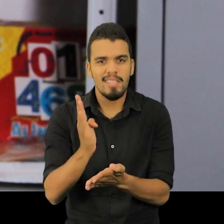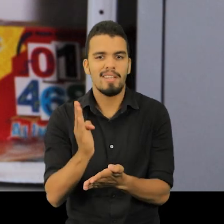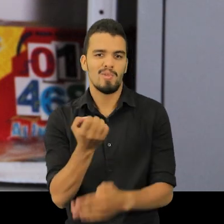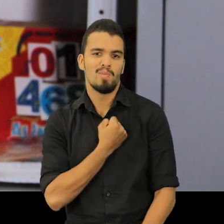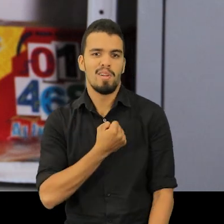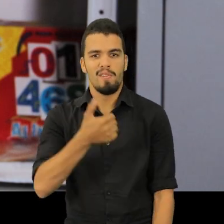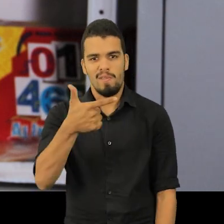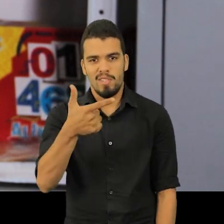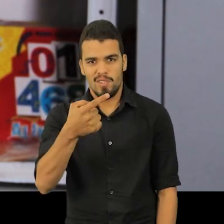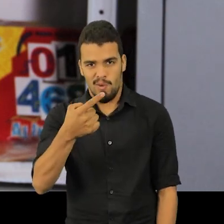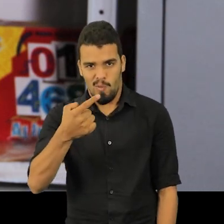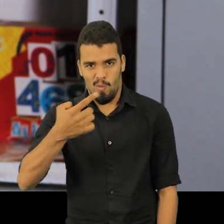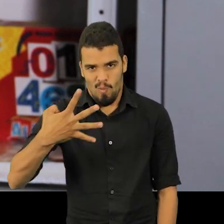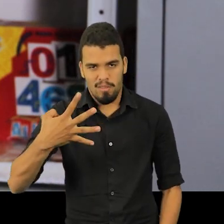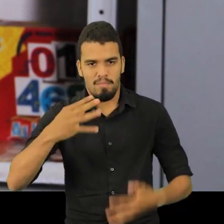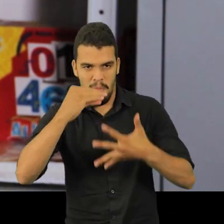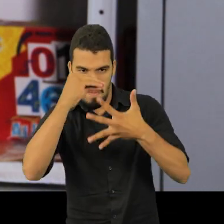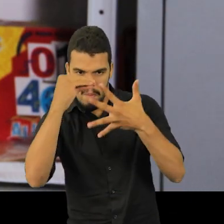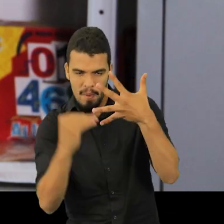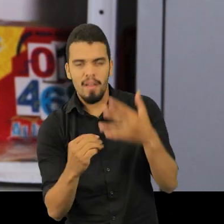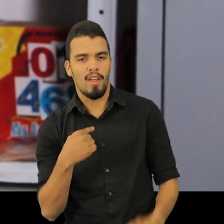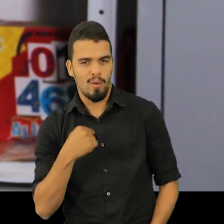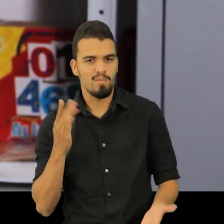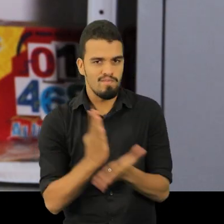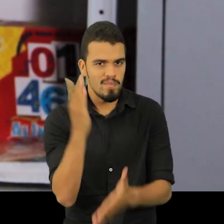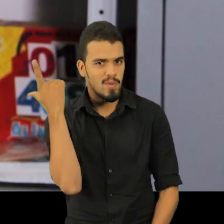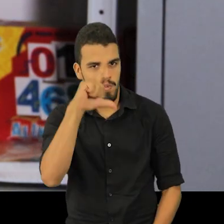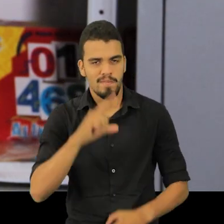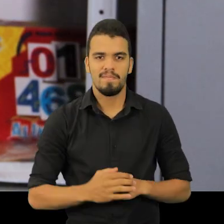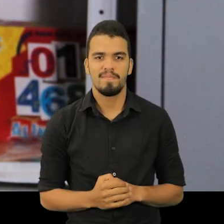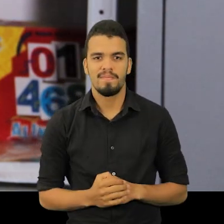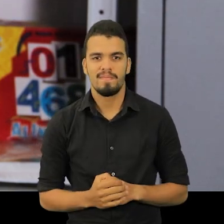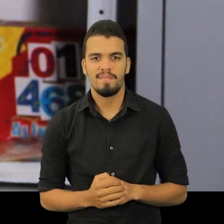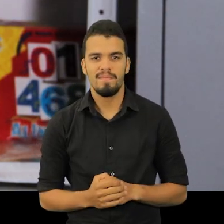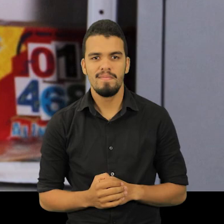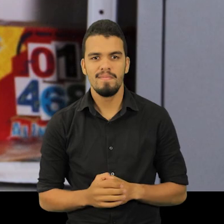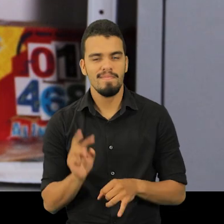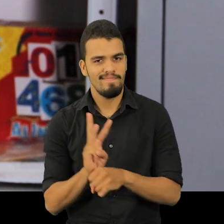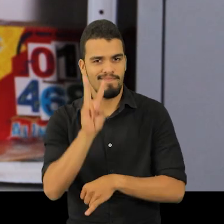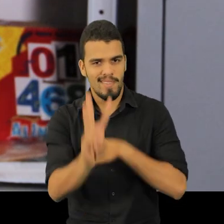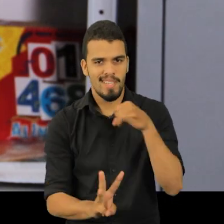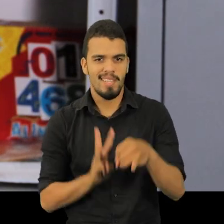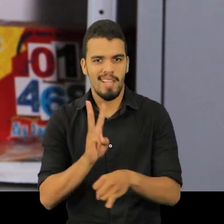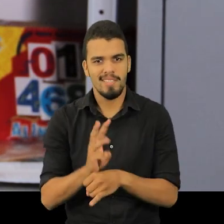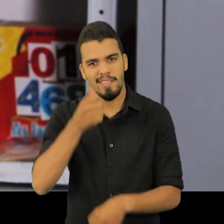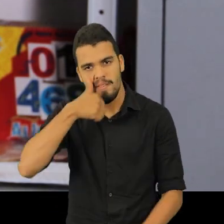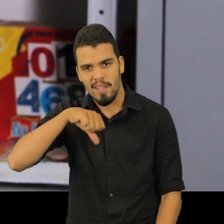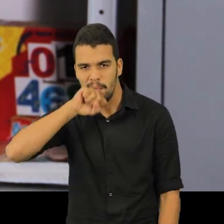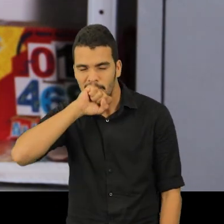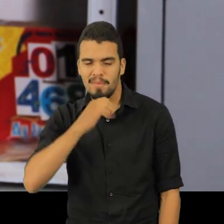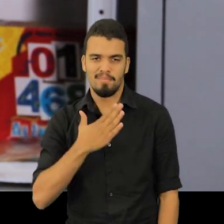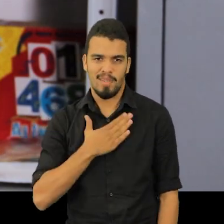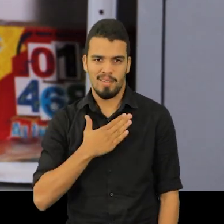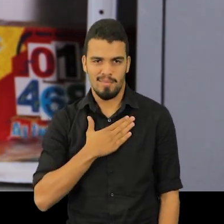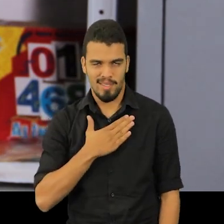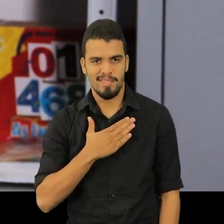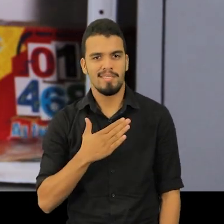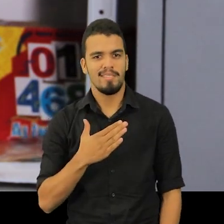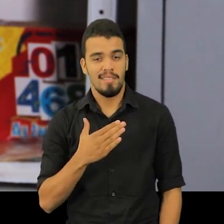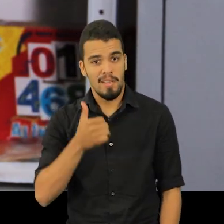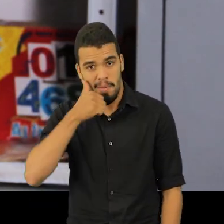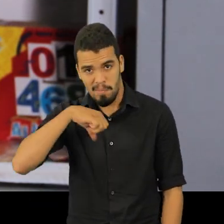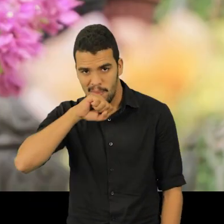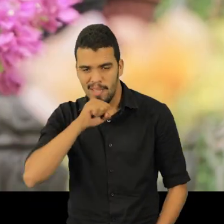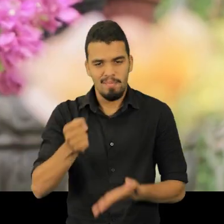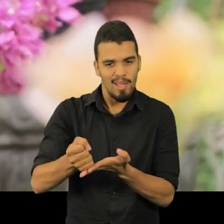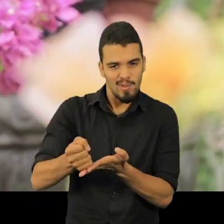Eu sempre gosto de dizer que a Uemanete é uma mãe para mim. Foi uma mãe para mim. Porque uma mãe é que ajuda, que acolhe, que dá esse